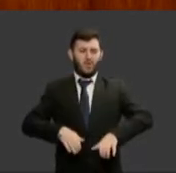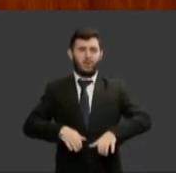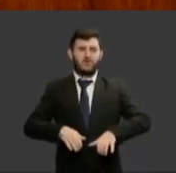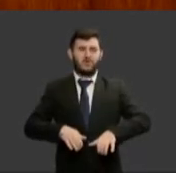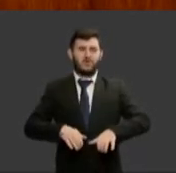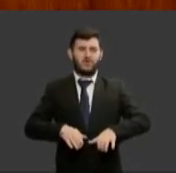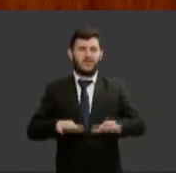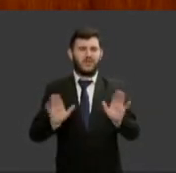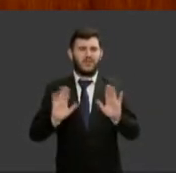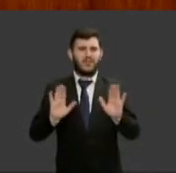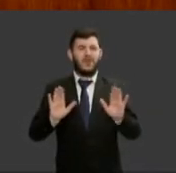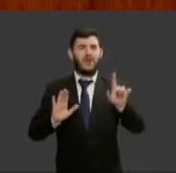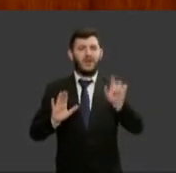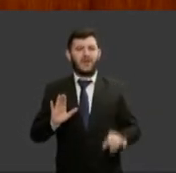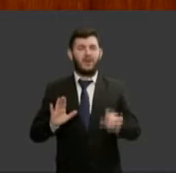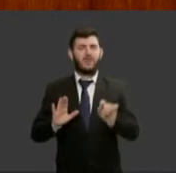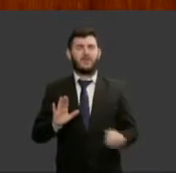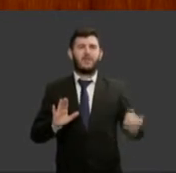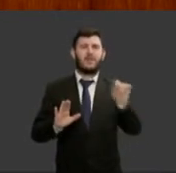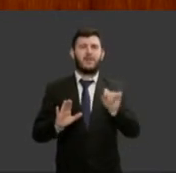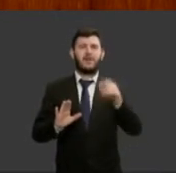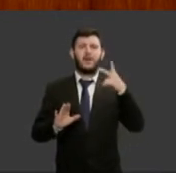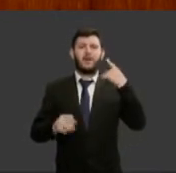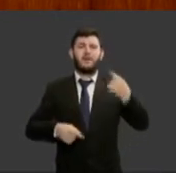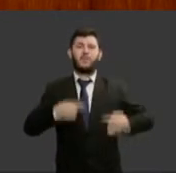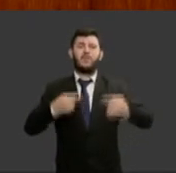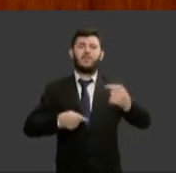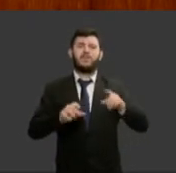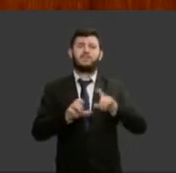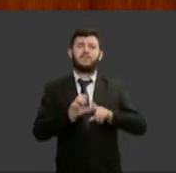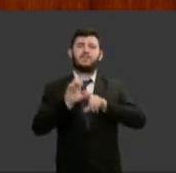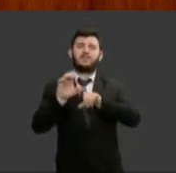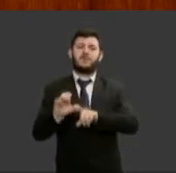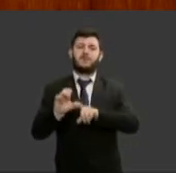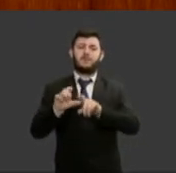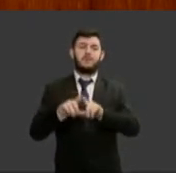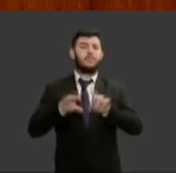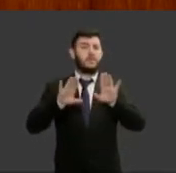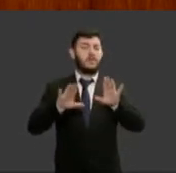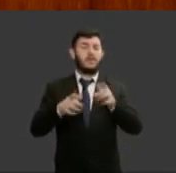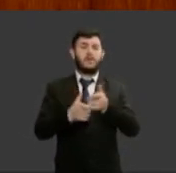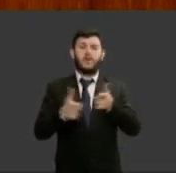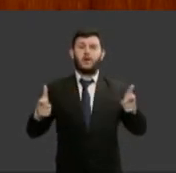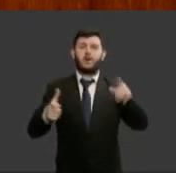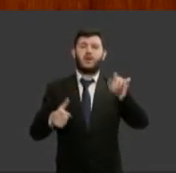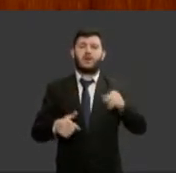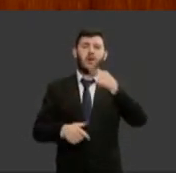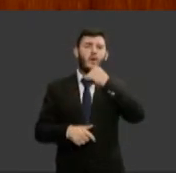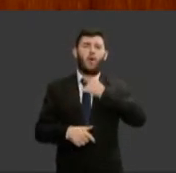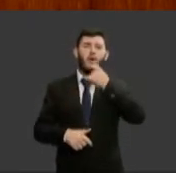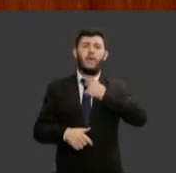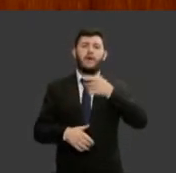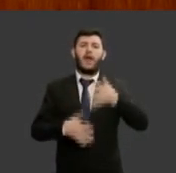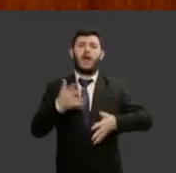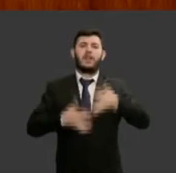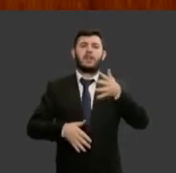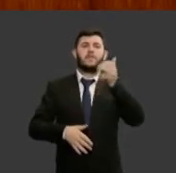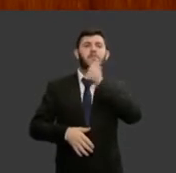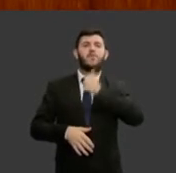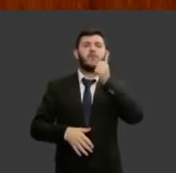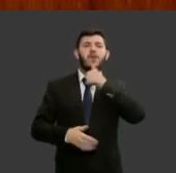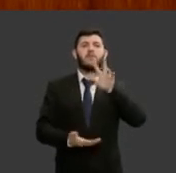reconhecimento dos próprios pares na maioria das vezes homens que muitas vezes dificultam o acesso das mulheres